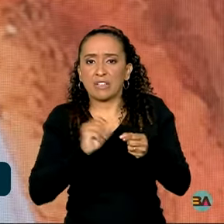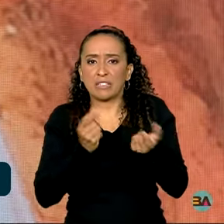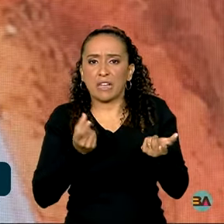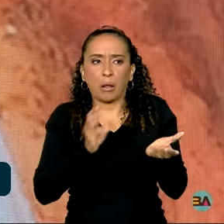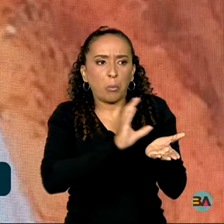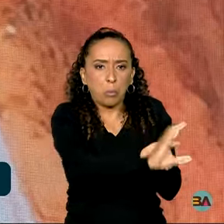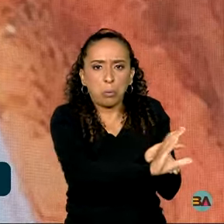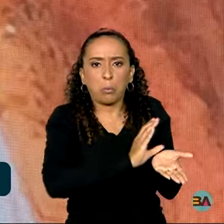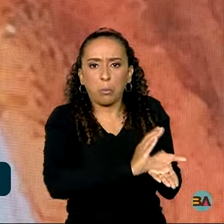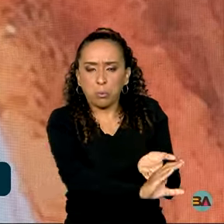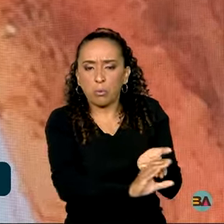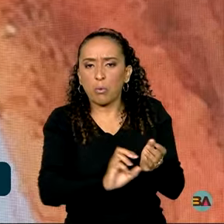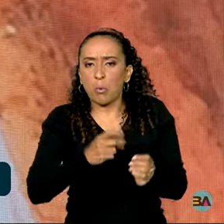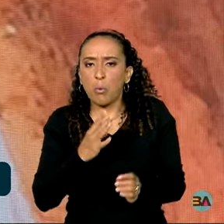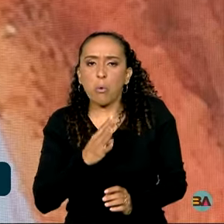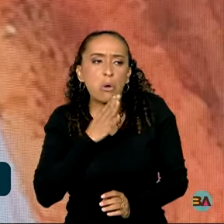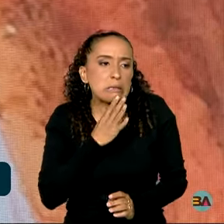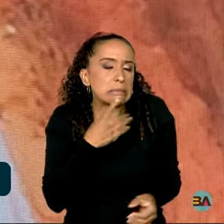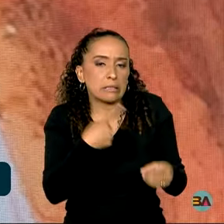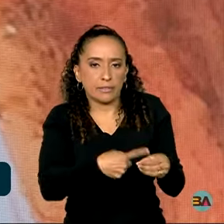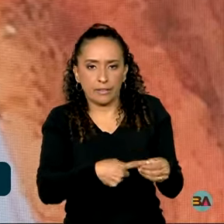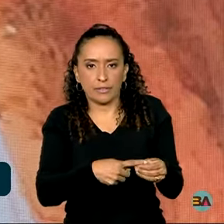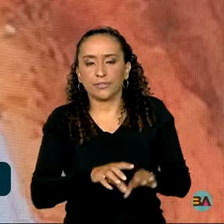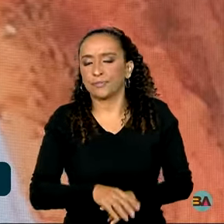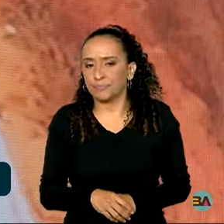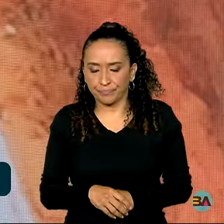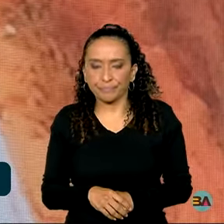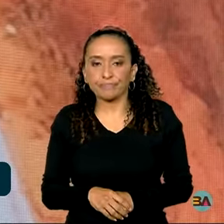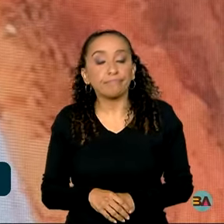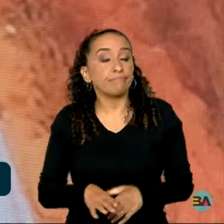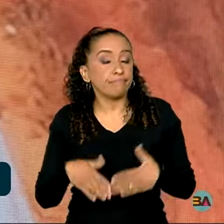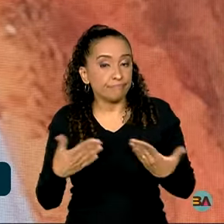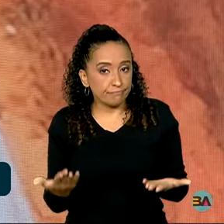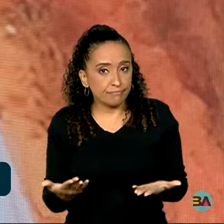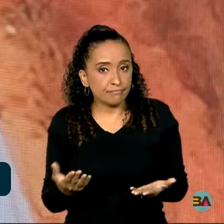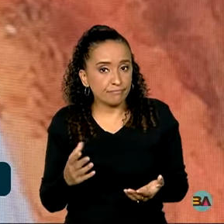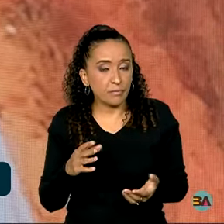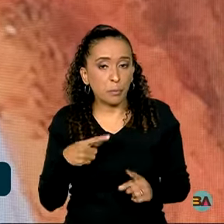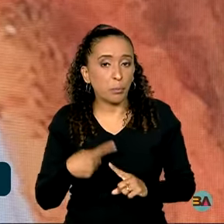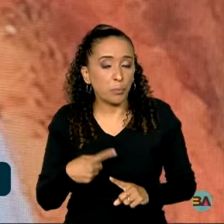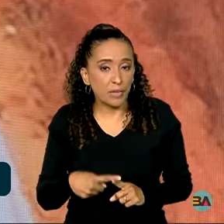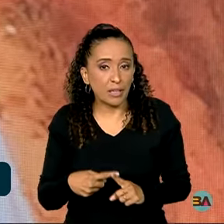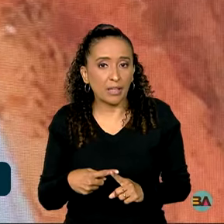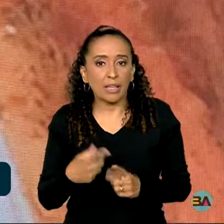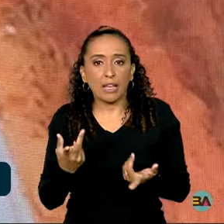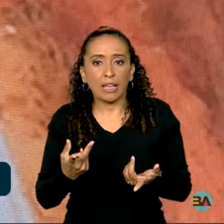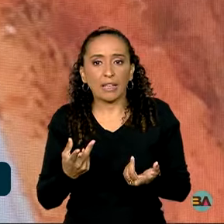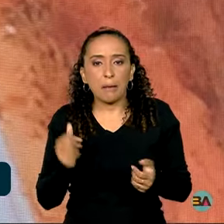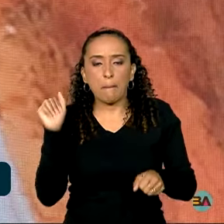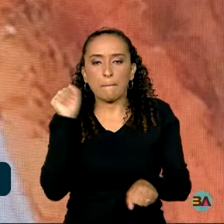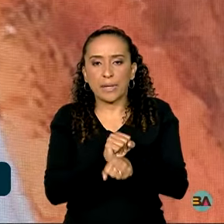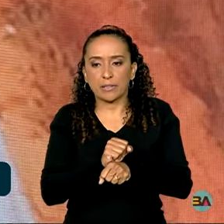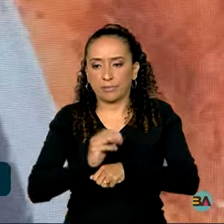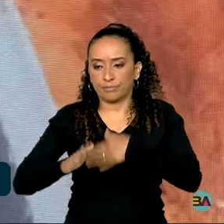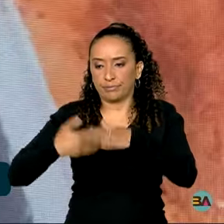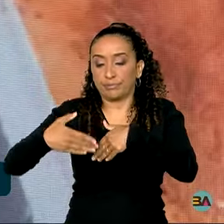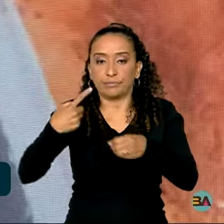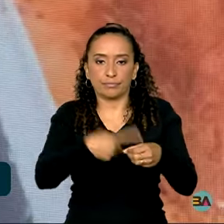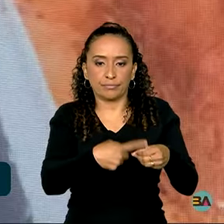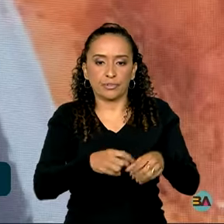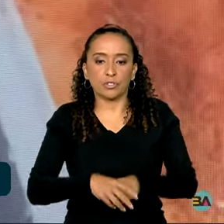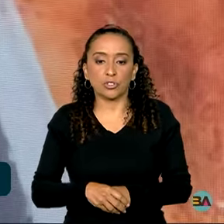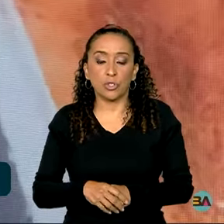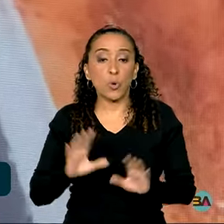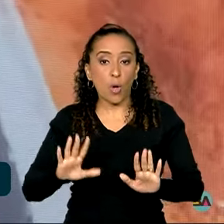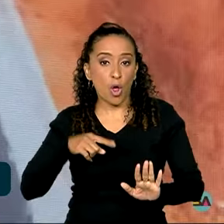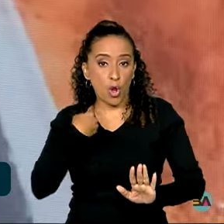investimento ou para conhecer a cidade. E isso, certamente, trava o desenvolvimento daquela cidade. Quando